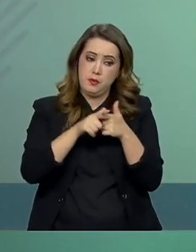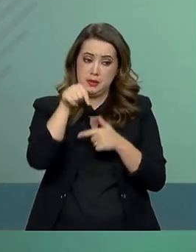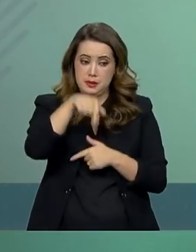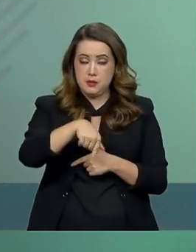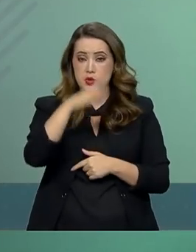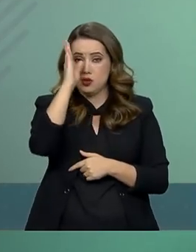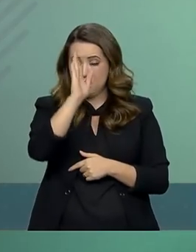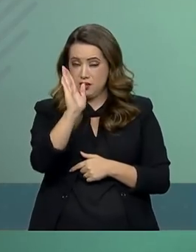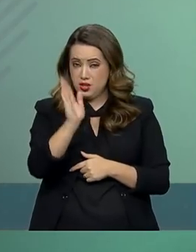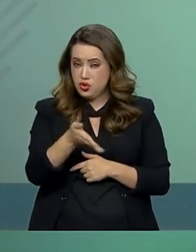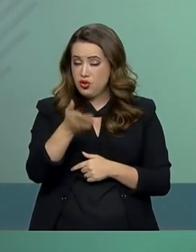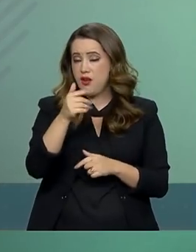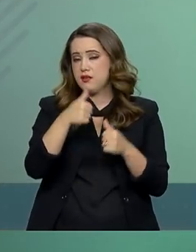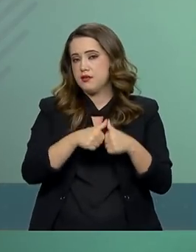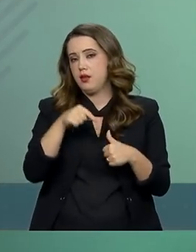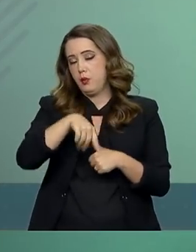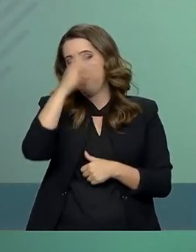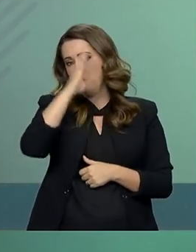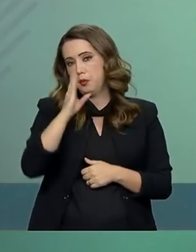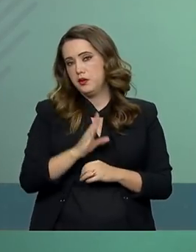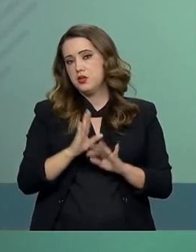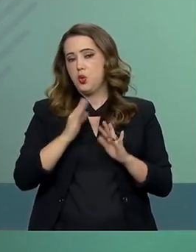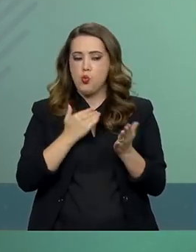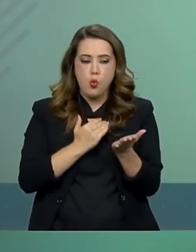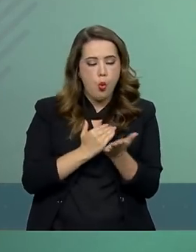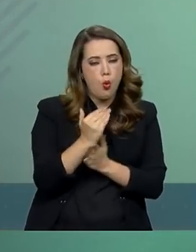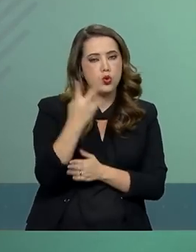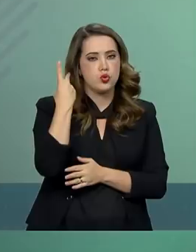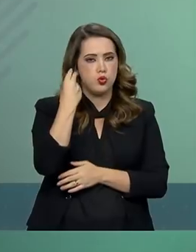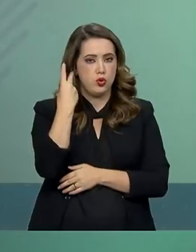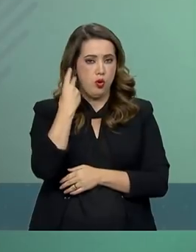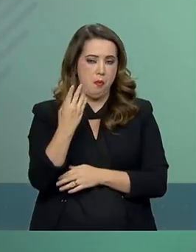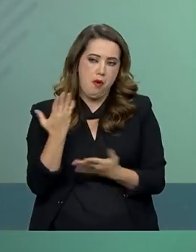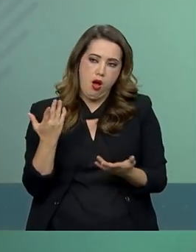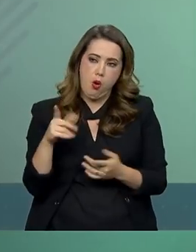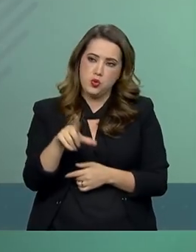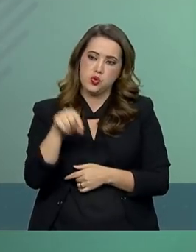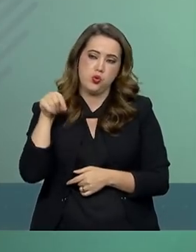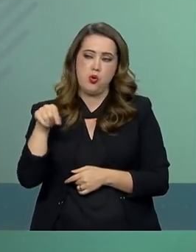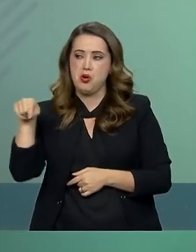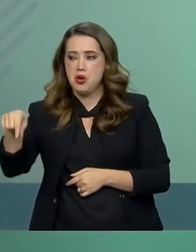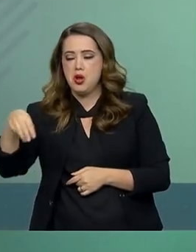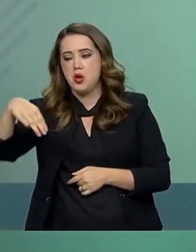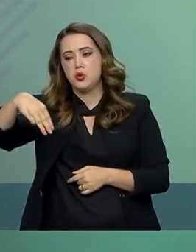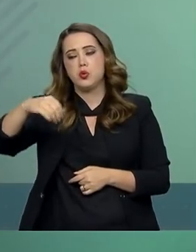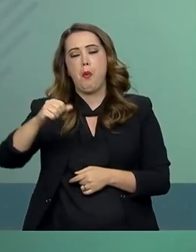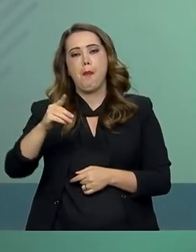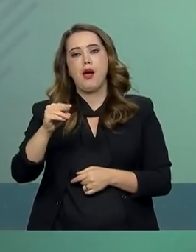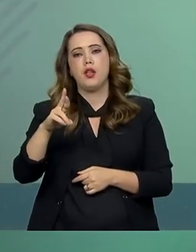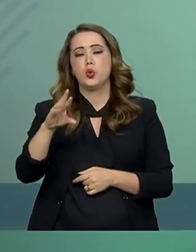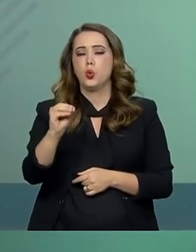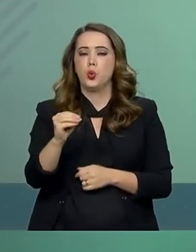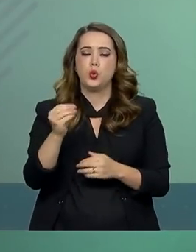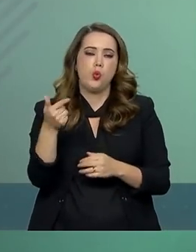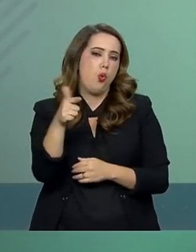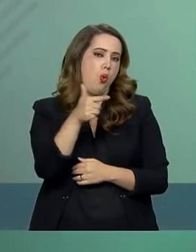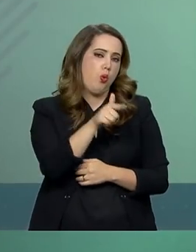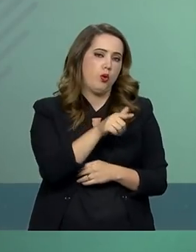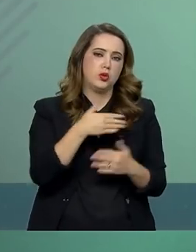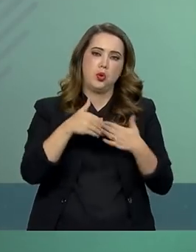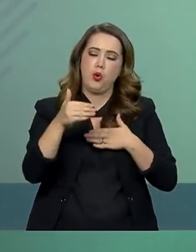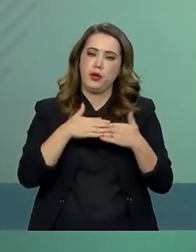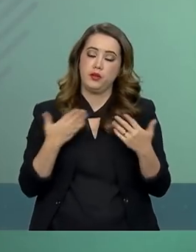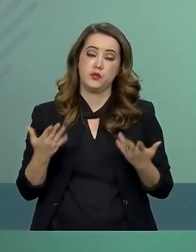encontram no país por determinação de Maduro ou em qualquer ação similar, sendo apenas